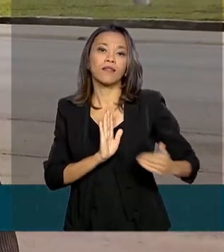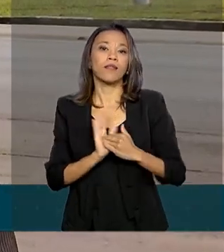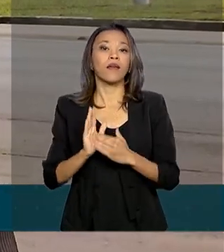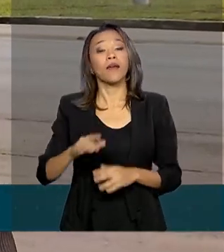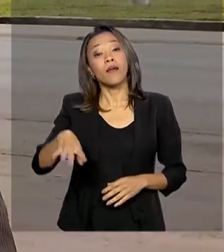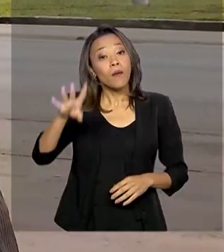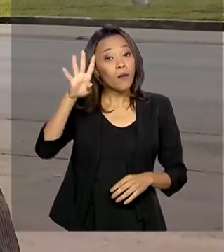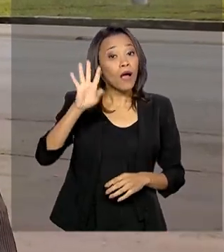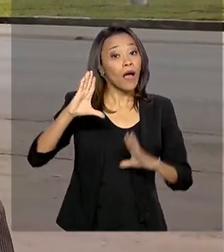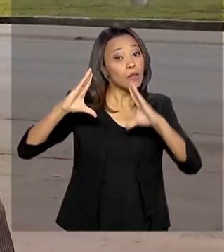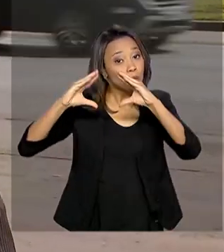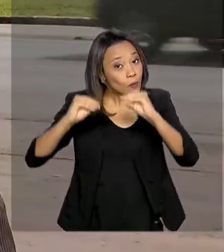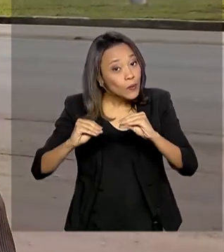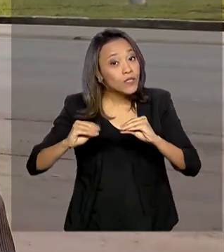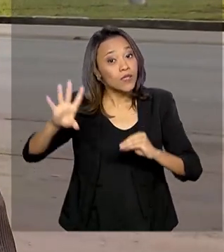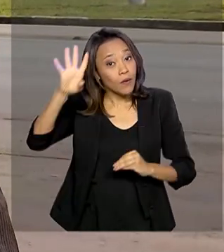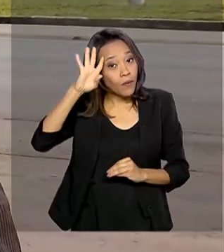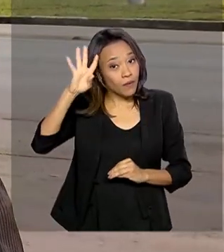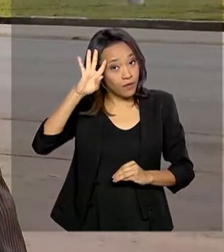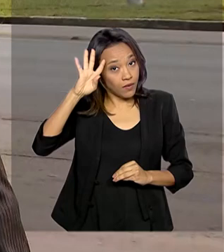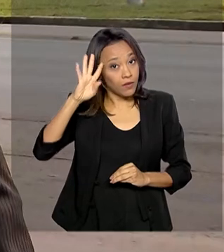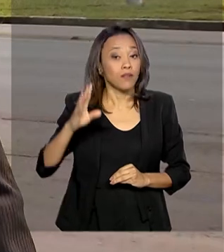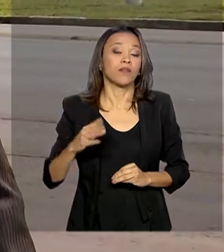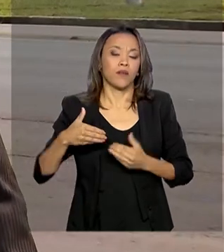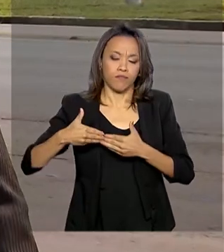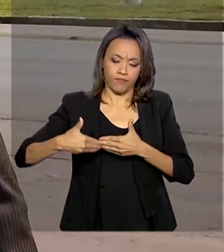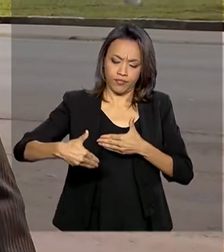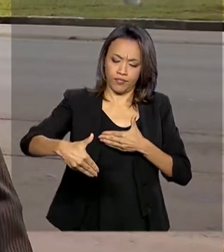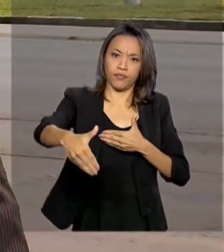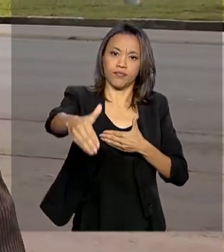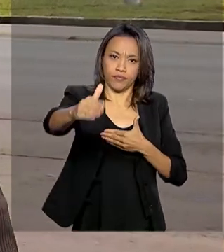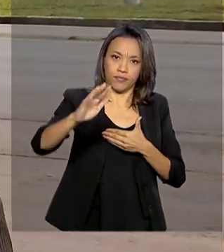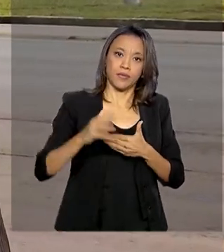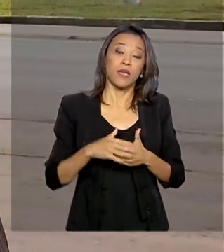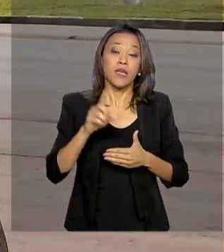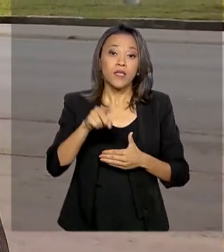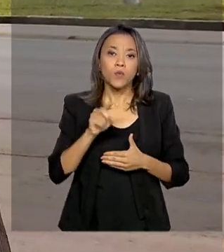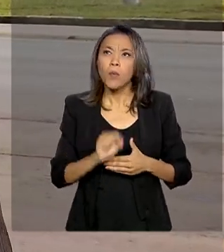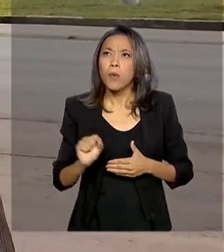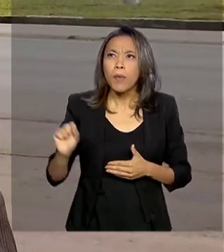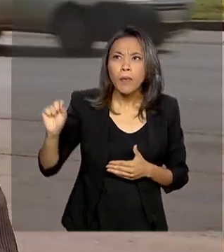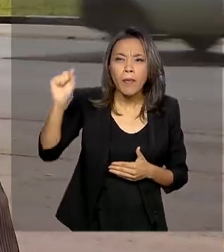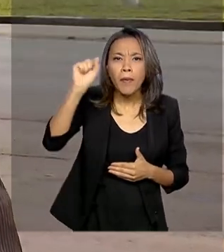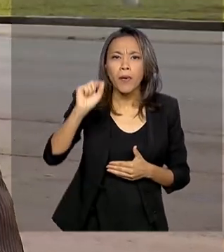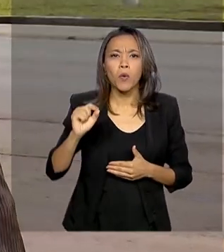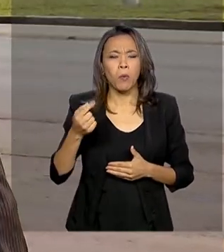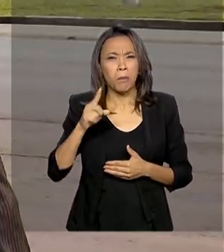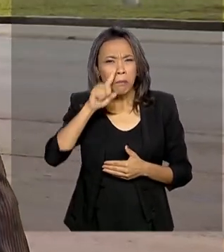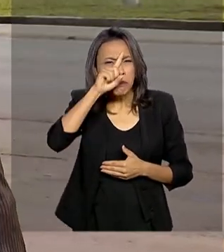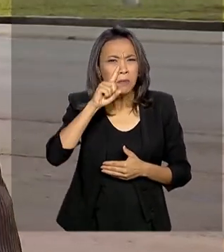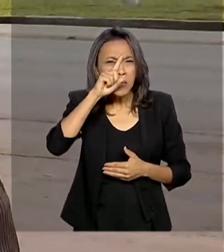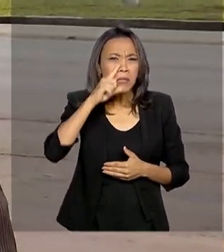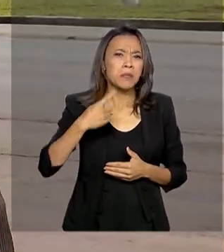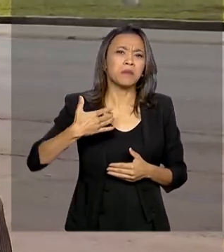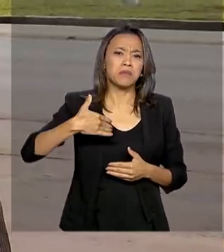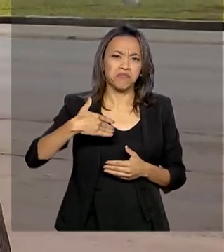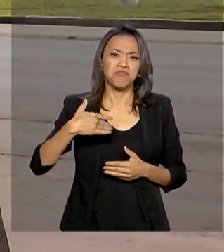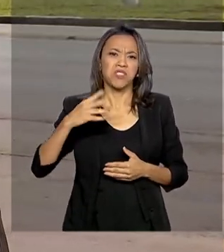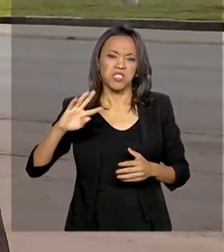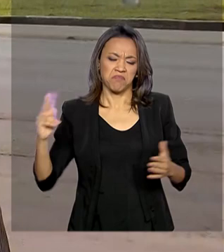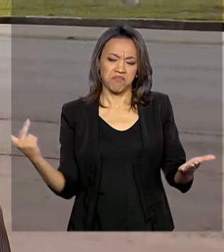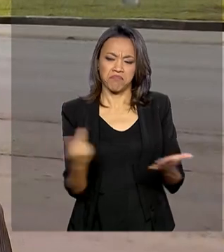da quarta-feira de cinzas, e acontece em todo o país, com foco nos locais onde há maior risco de acidentes e também de